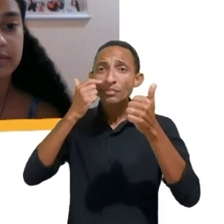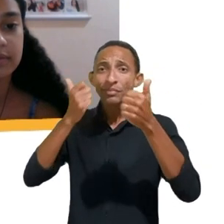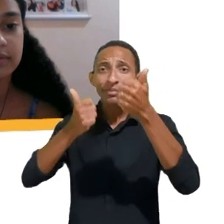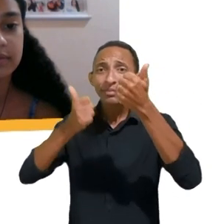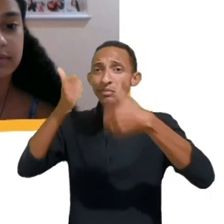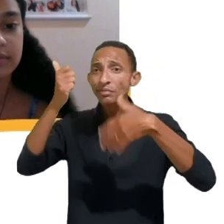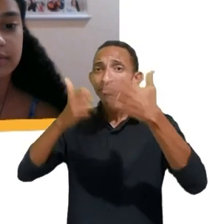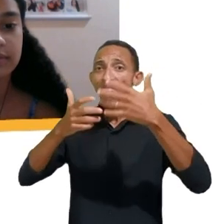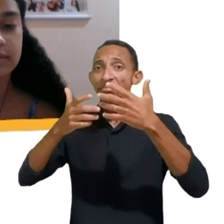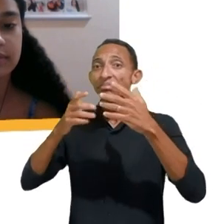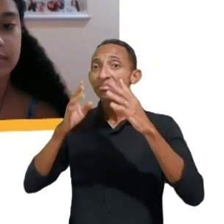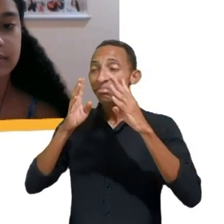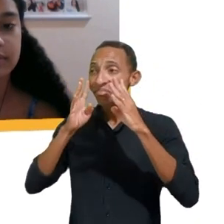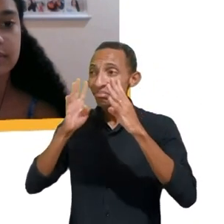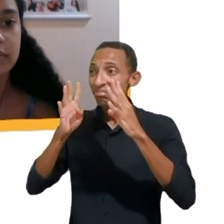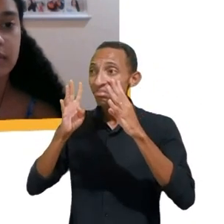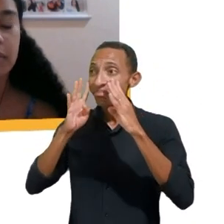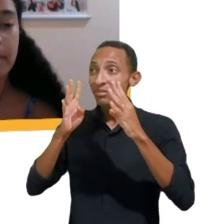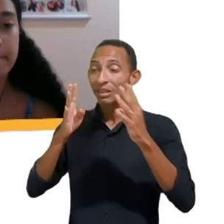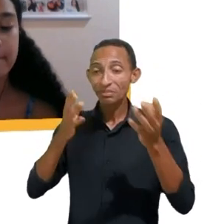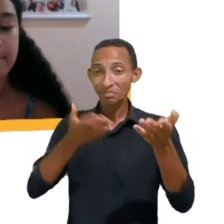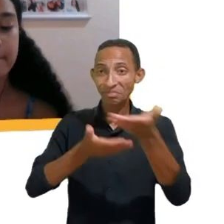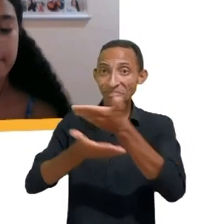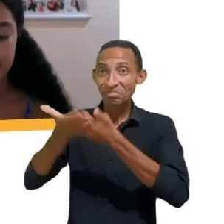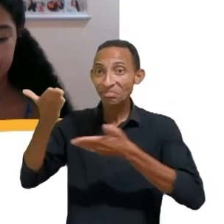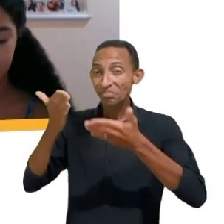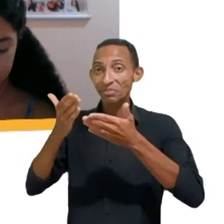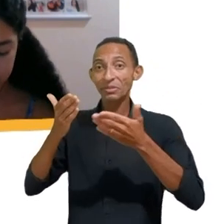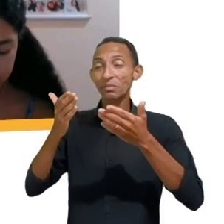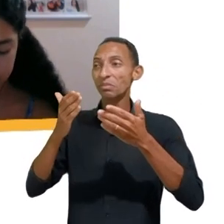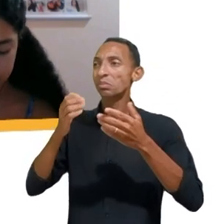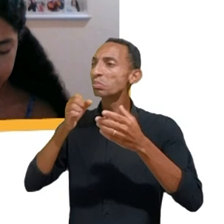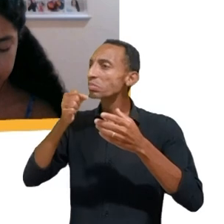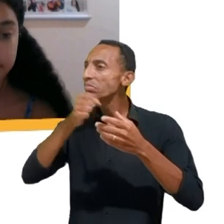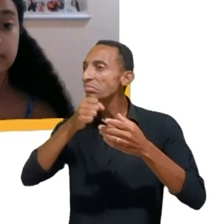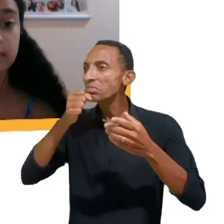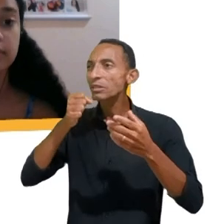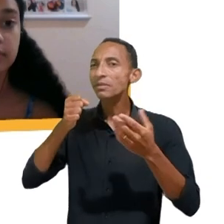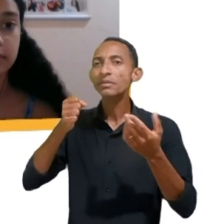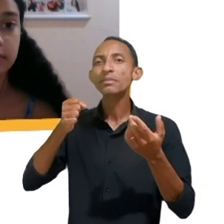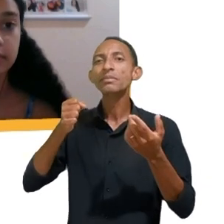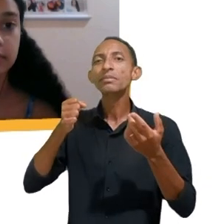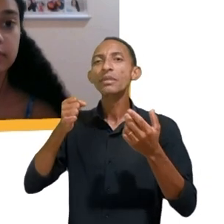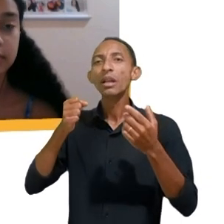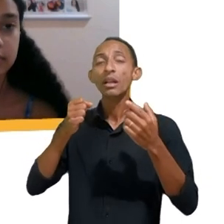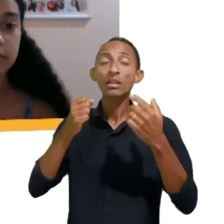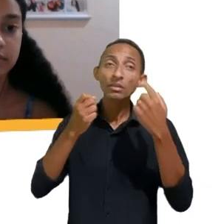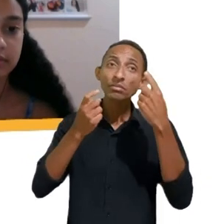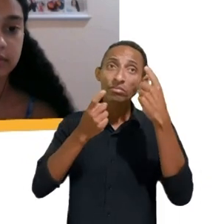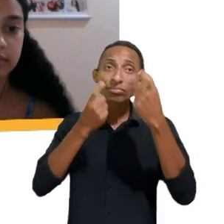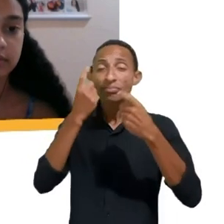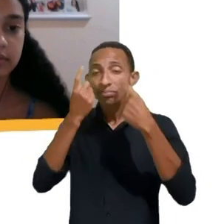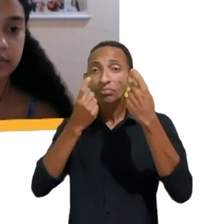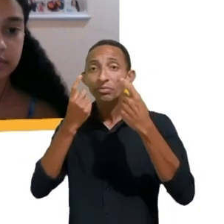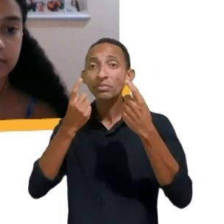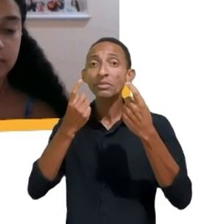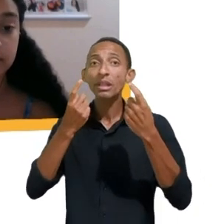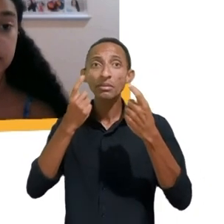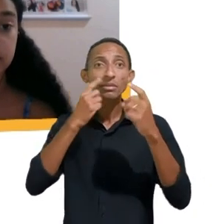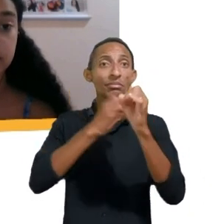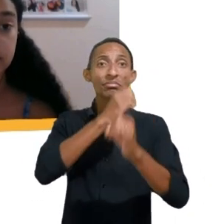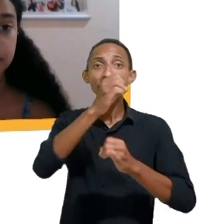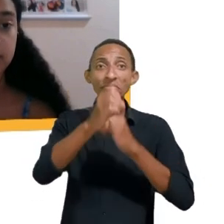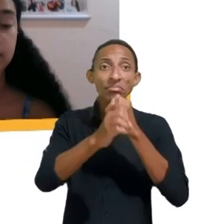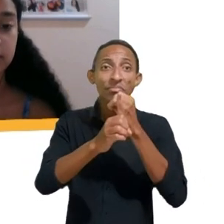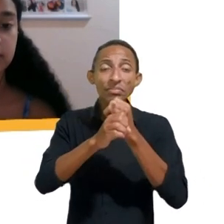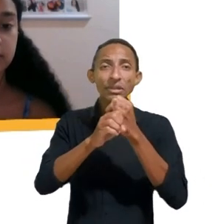essa rodada aqui porque chamar a atenção muitas vezes os pais até se preocupam às vezes com alguns conteúdos que circulam na internet e estão